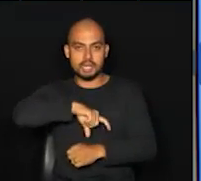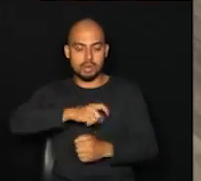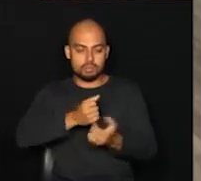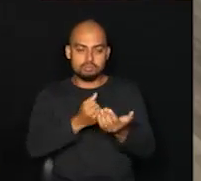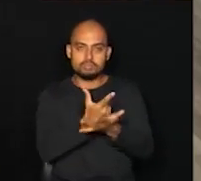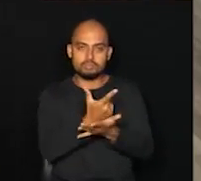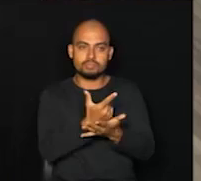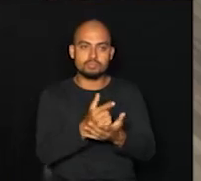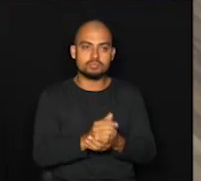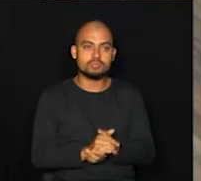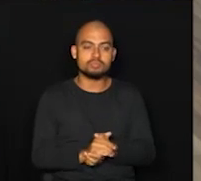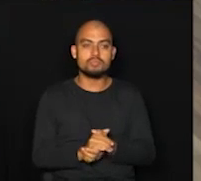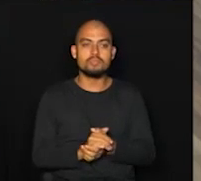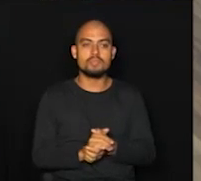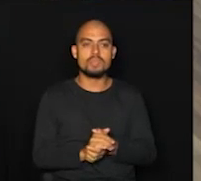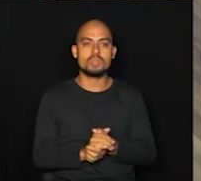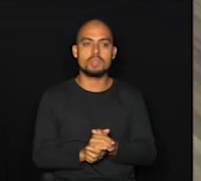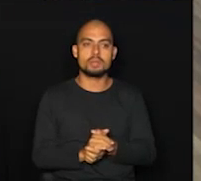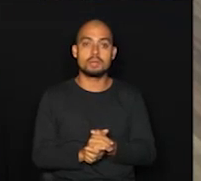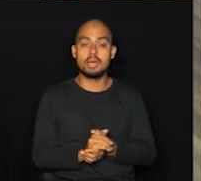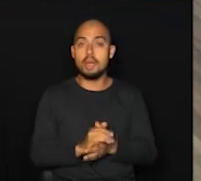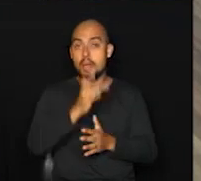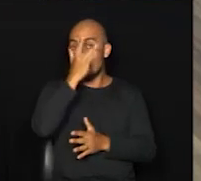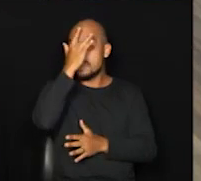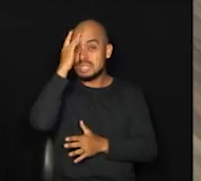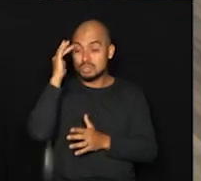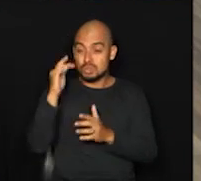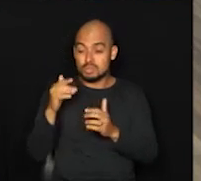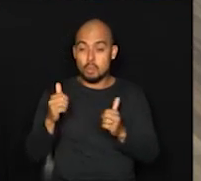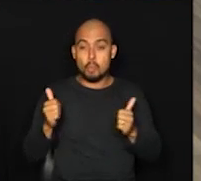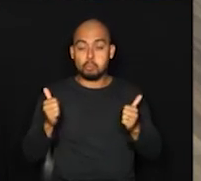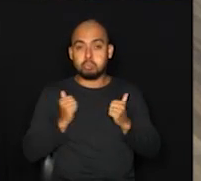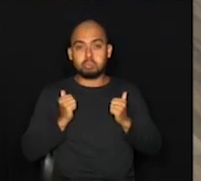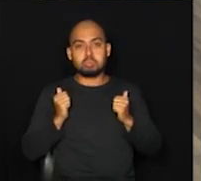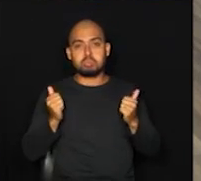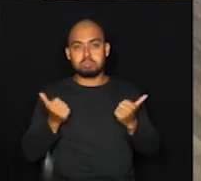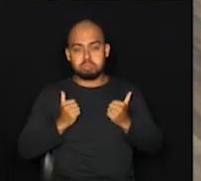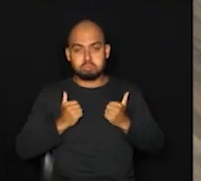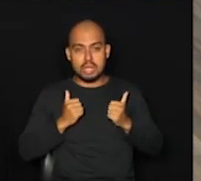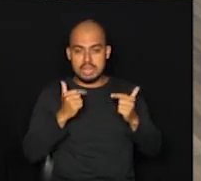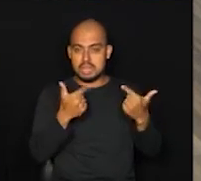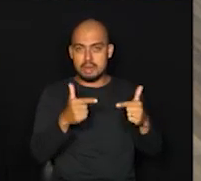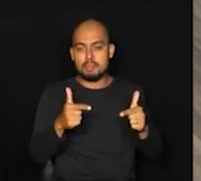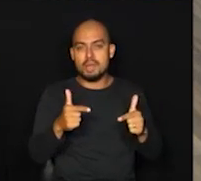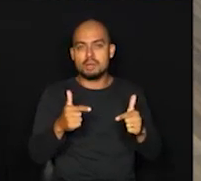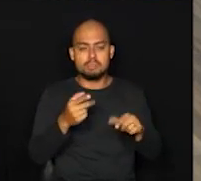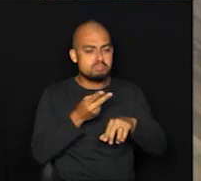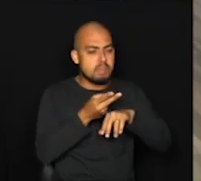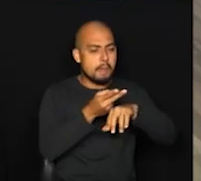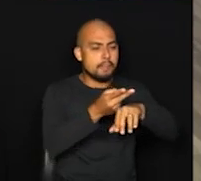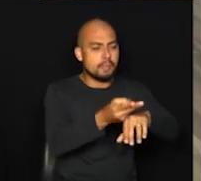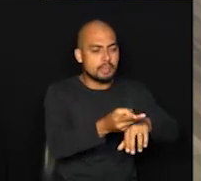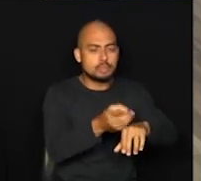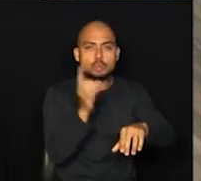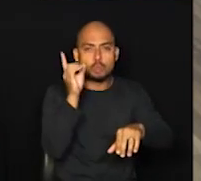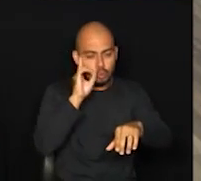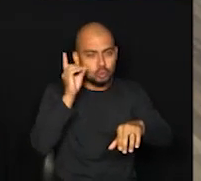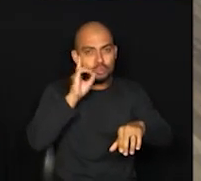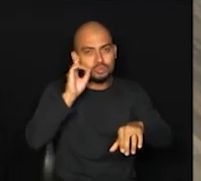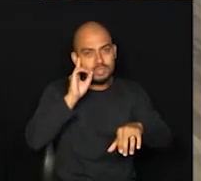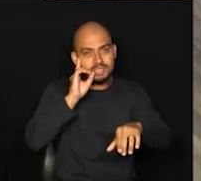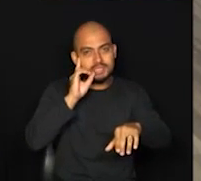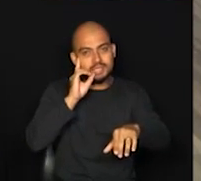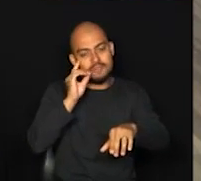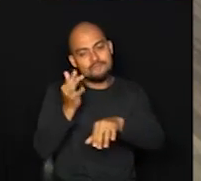Mira, a gente sabe que para quem está procurando emprego, não tem feriado, não tem fim de semana, todo dia é dia de procurar emprego e tem